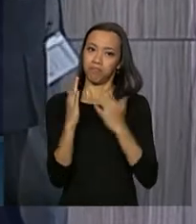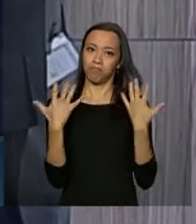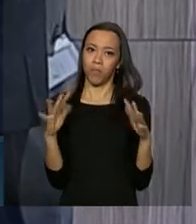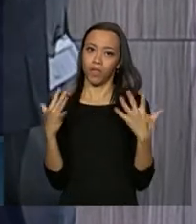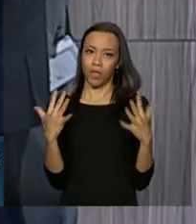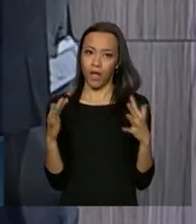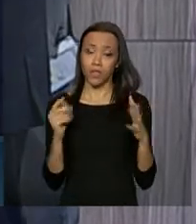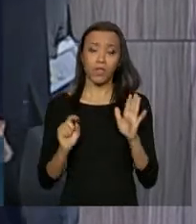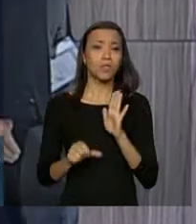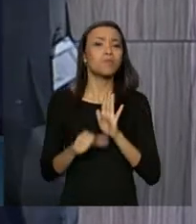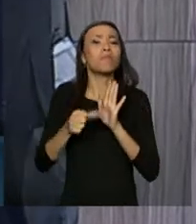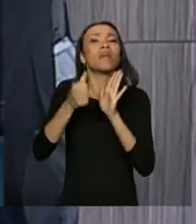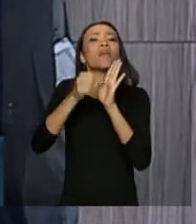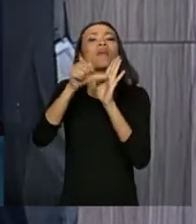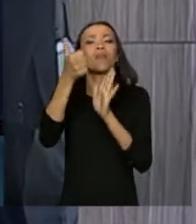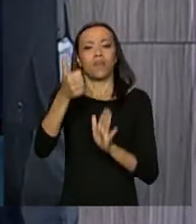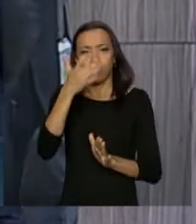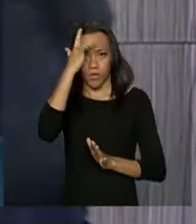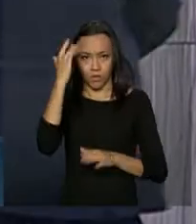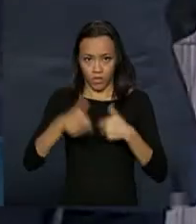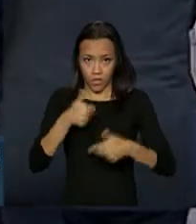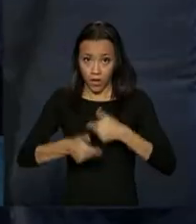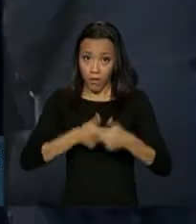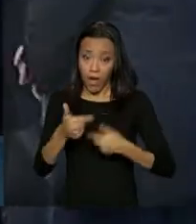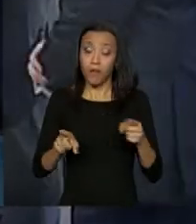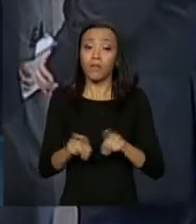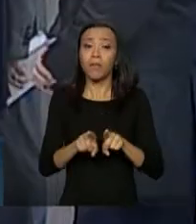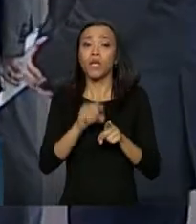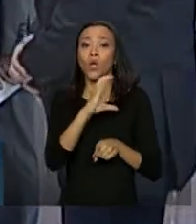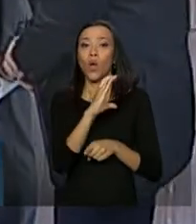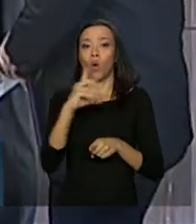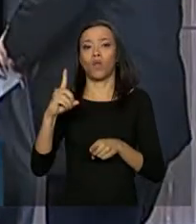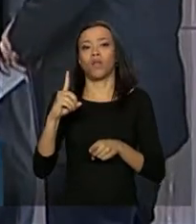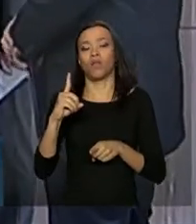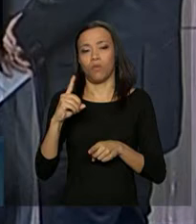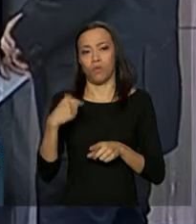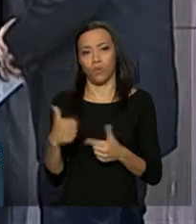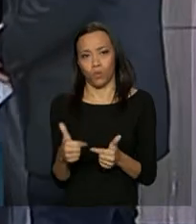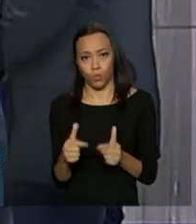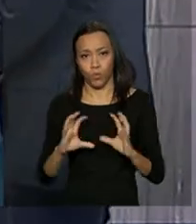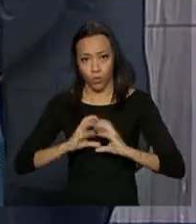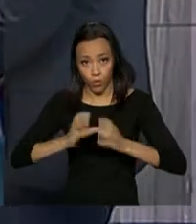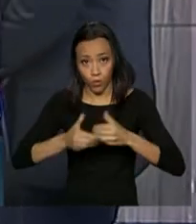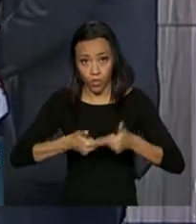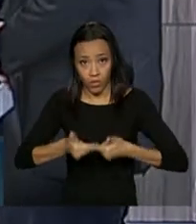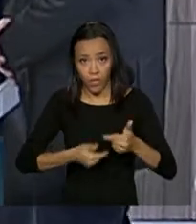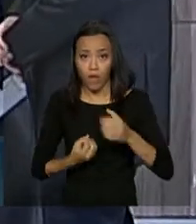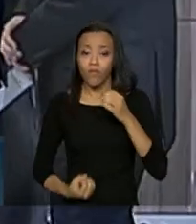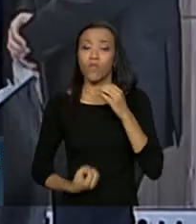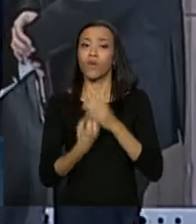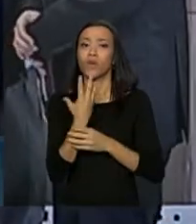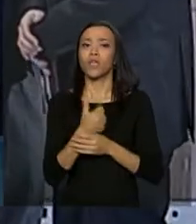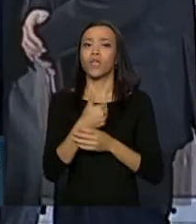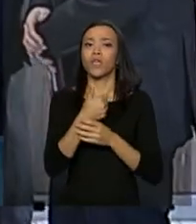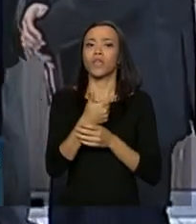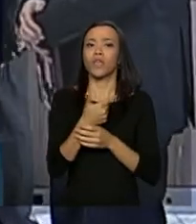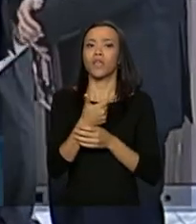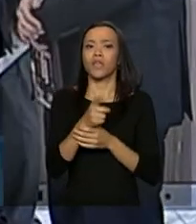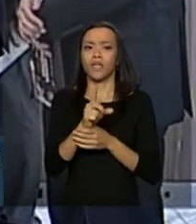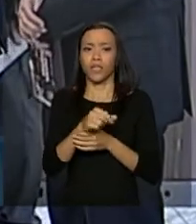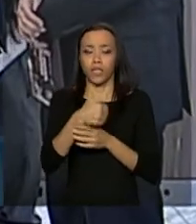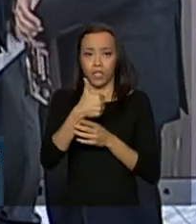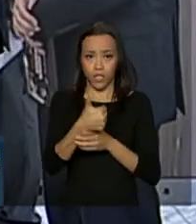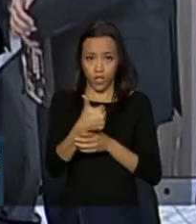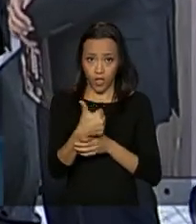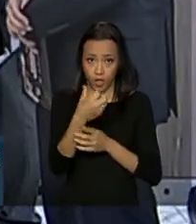primeiros auditores fiscais do trabalho, coordenadores do grupo que foram constituídos em julho de 1997. Os